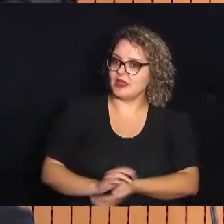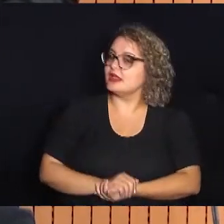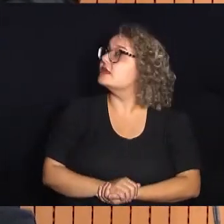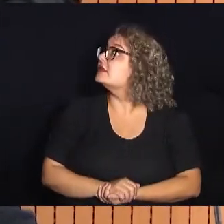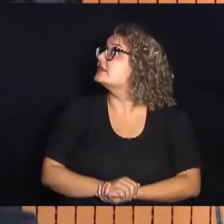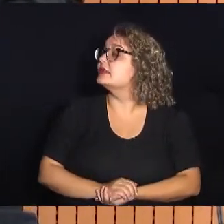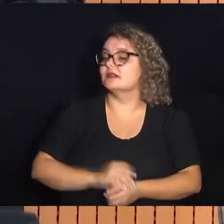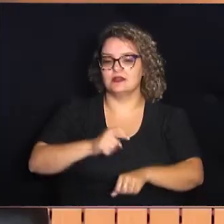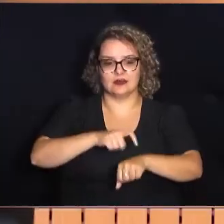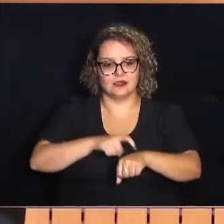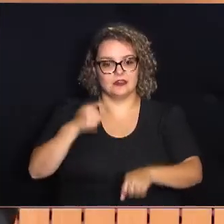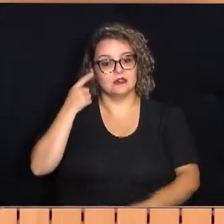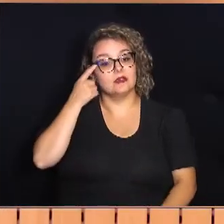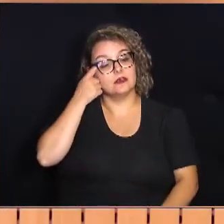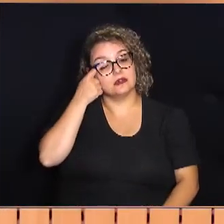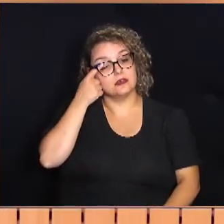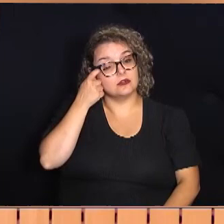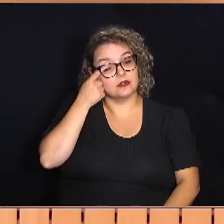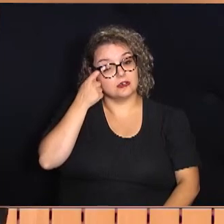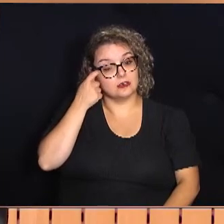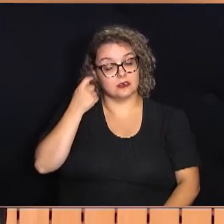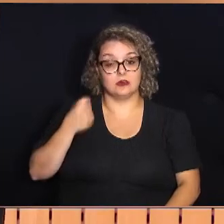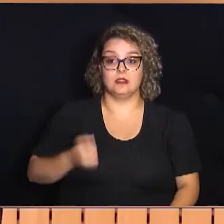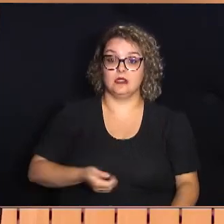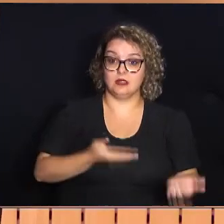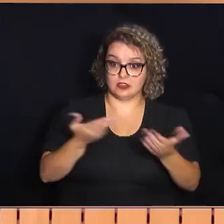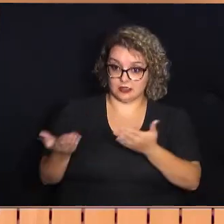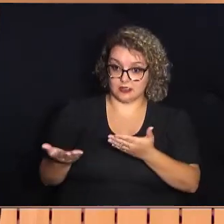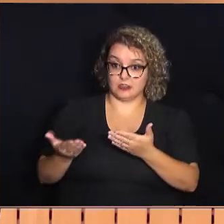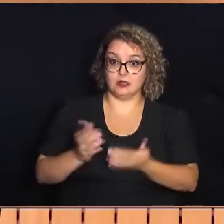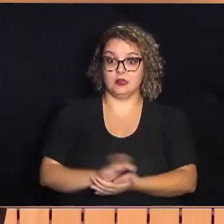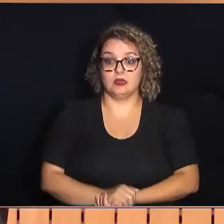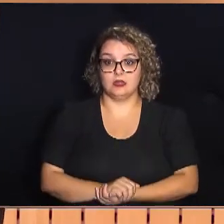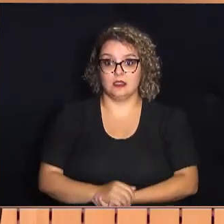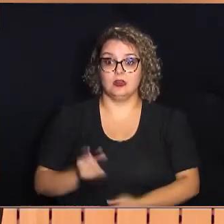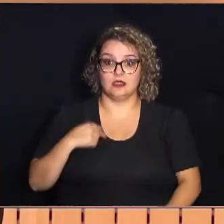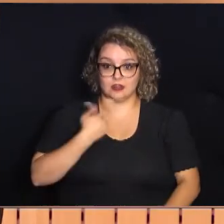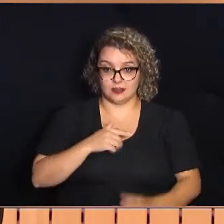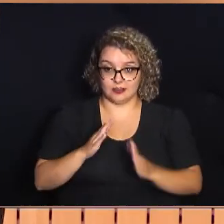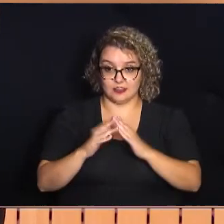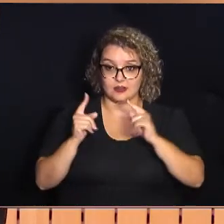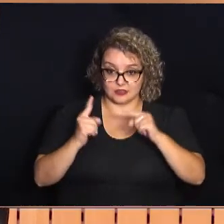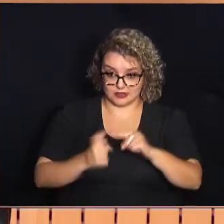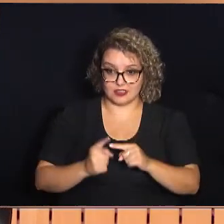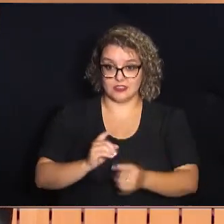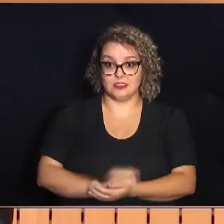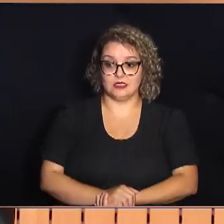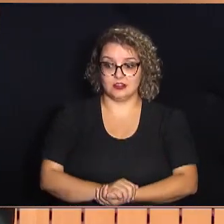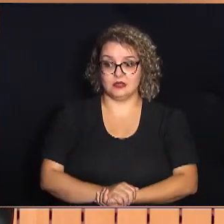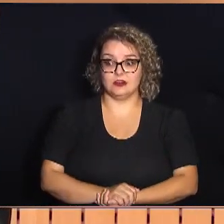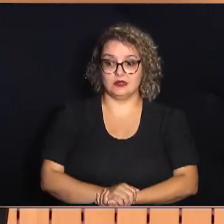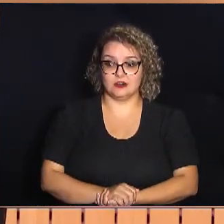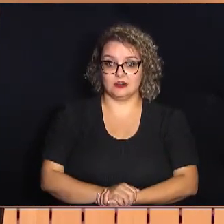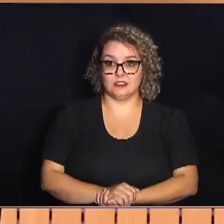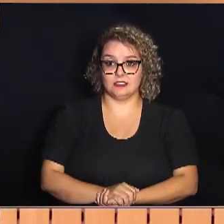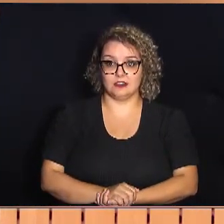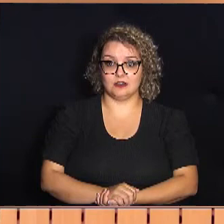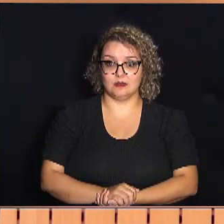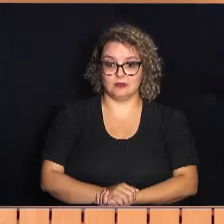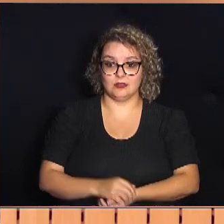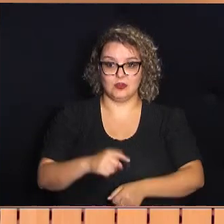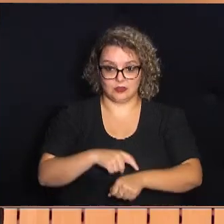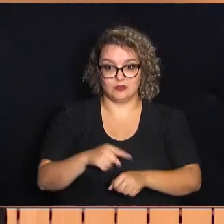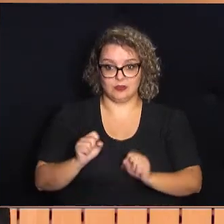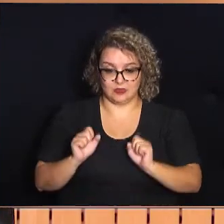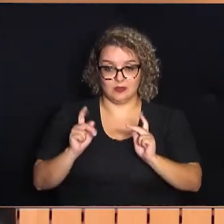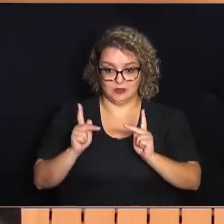Arautos da Paz. Nesse momento, eu gostaria de apresentar a nossa igreja por um tempo.